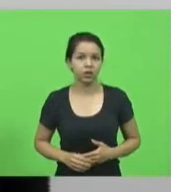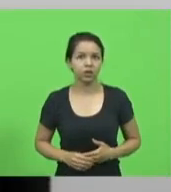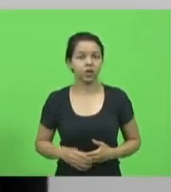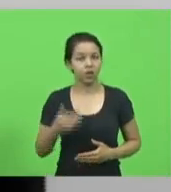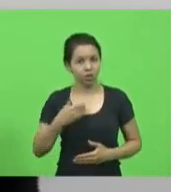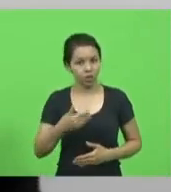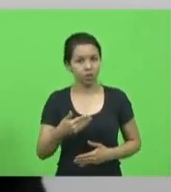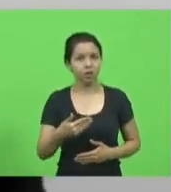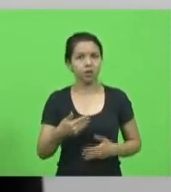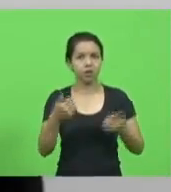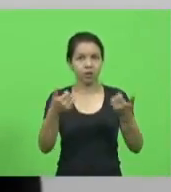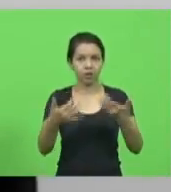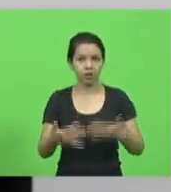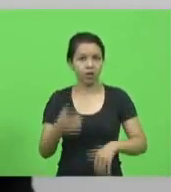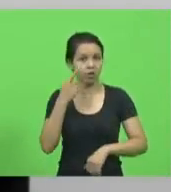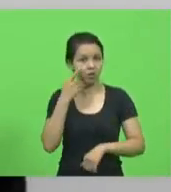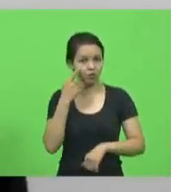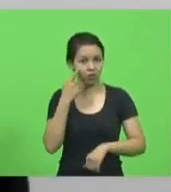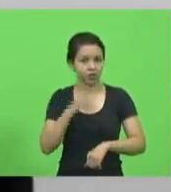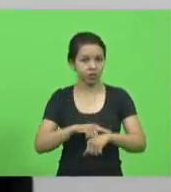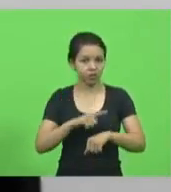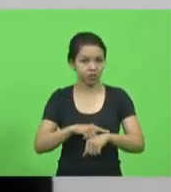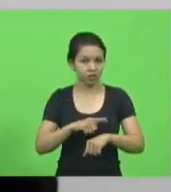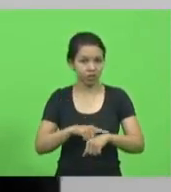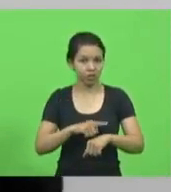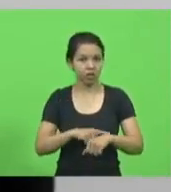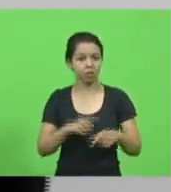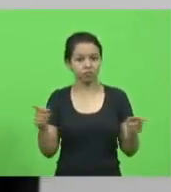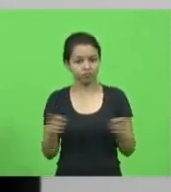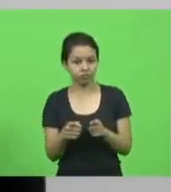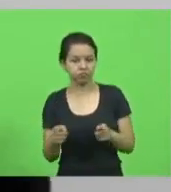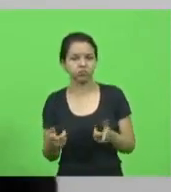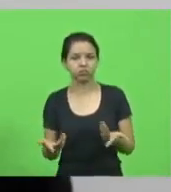eu vi o tempo correndo e os pedidos de a parte, sim.